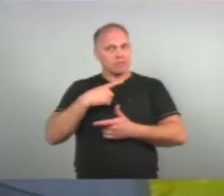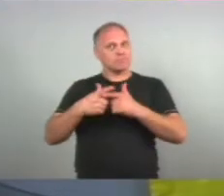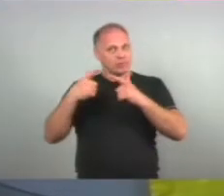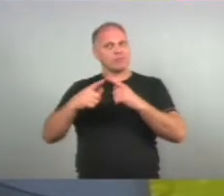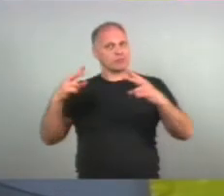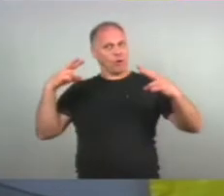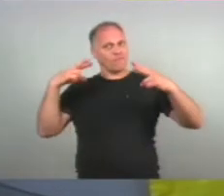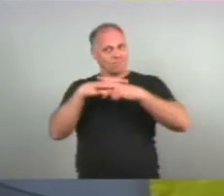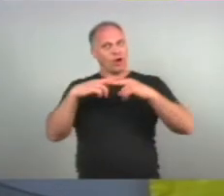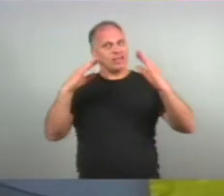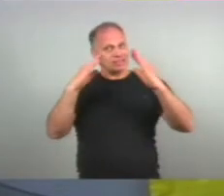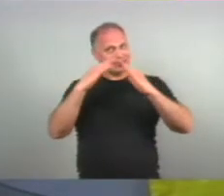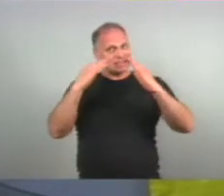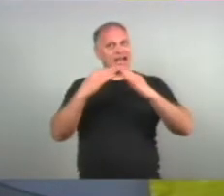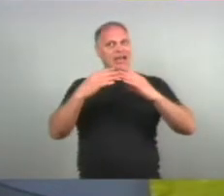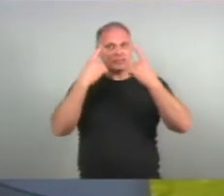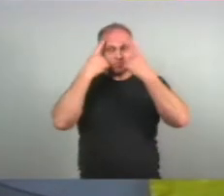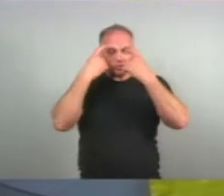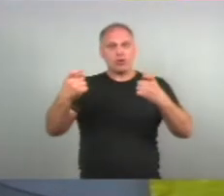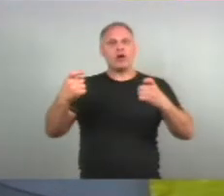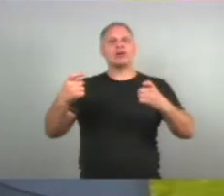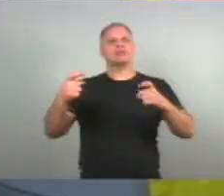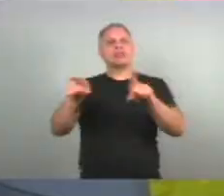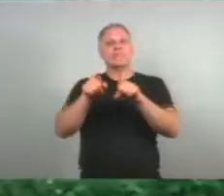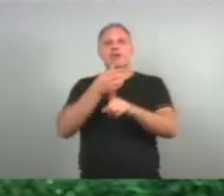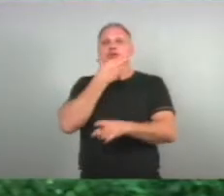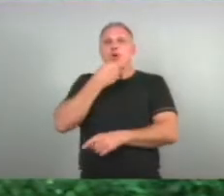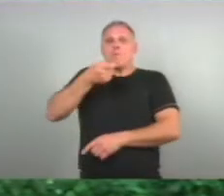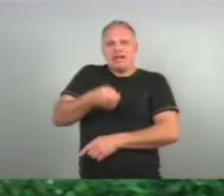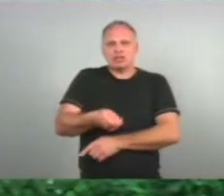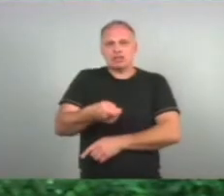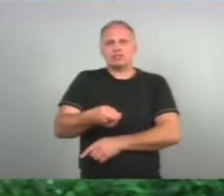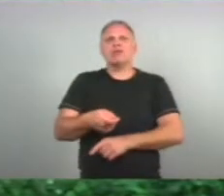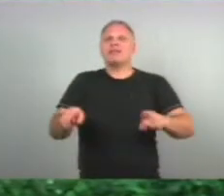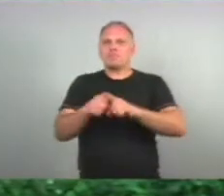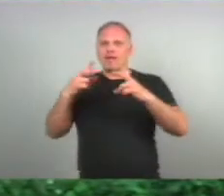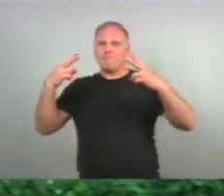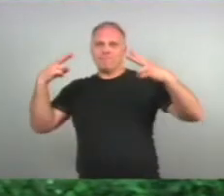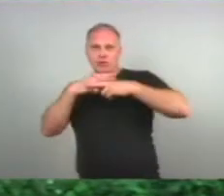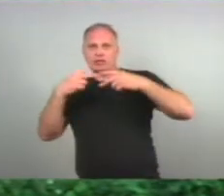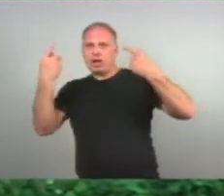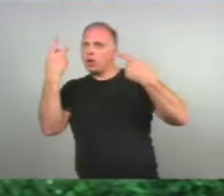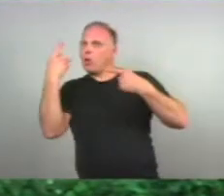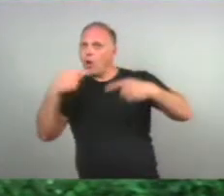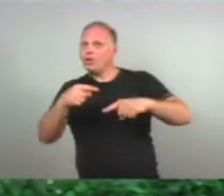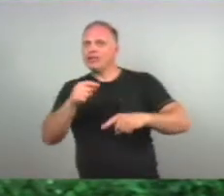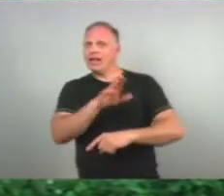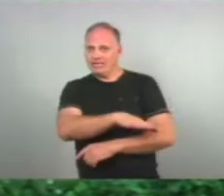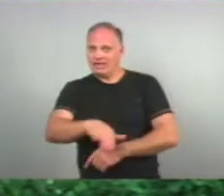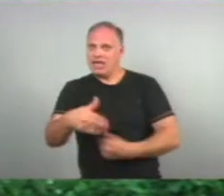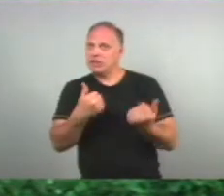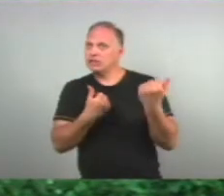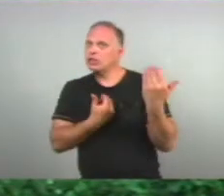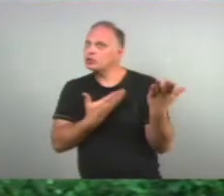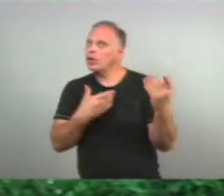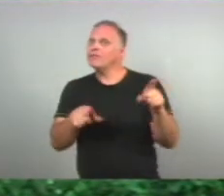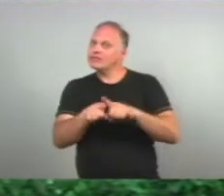violência doméstica Também a violência Contra criança E idosos Nunca deixando